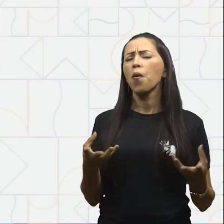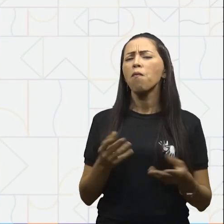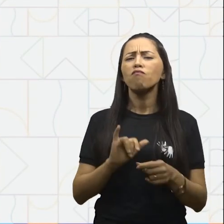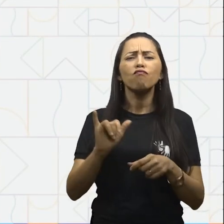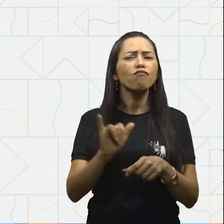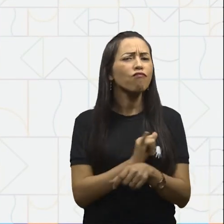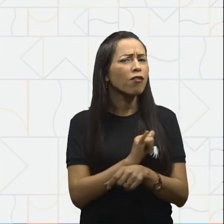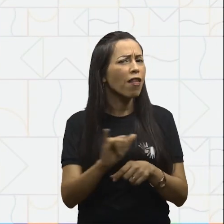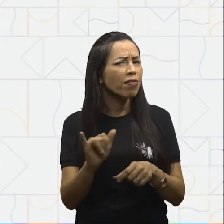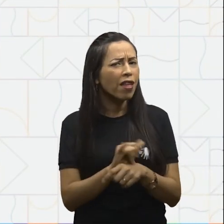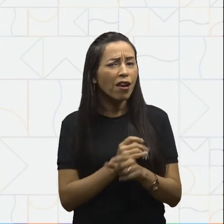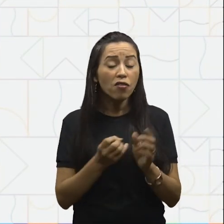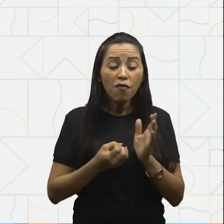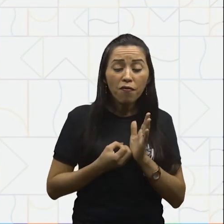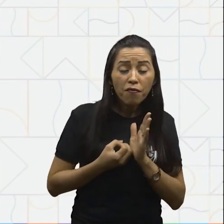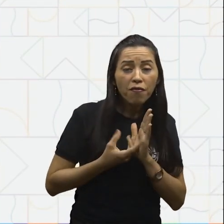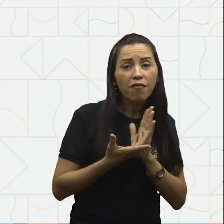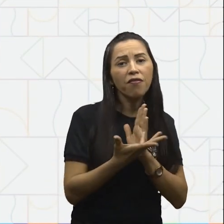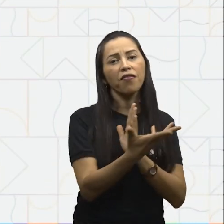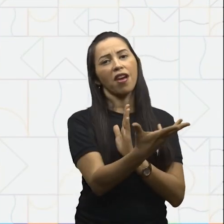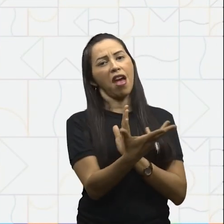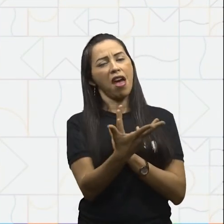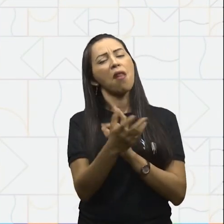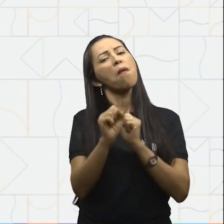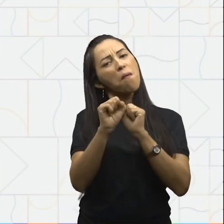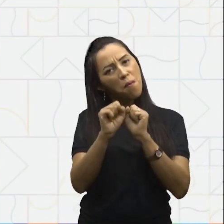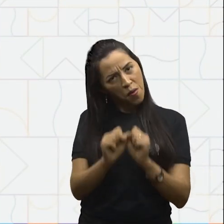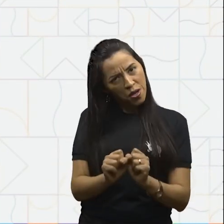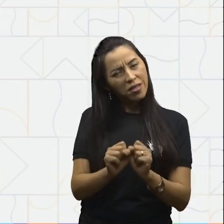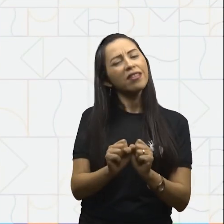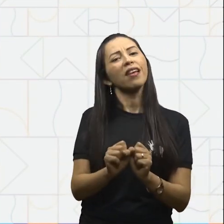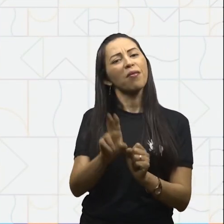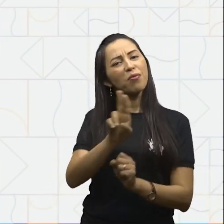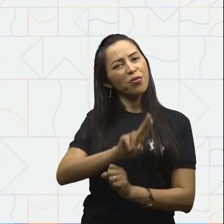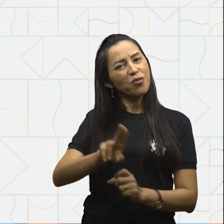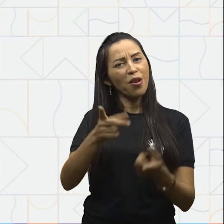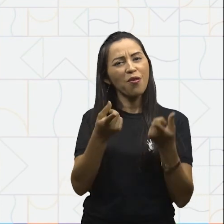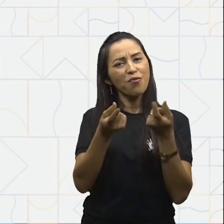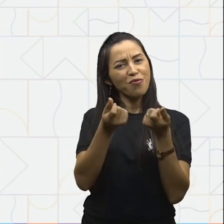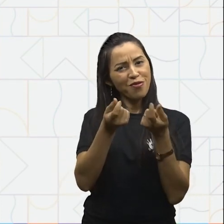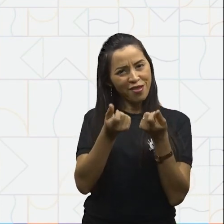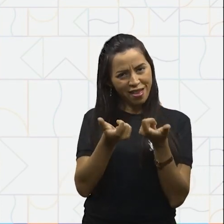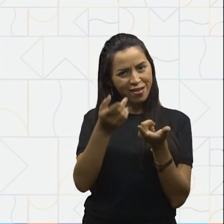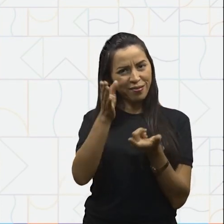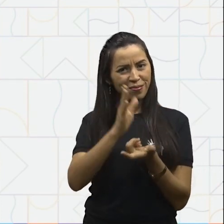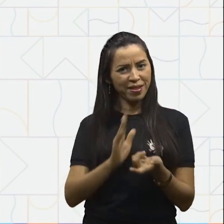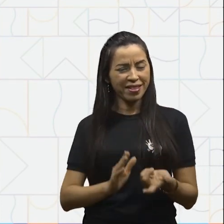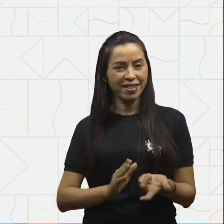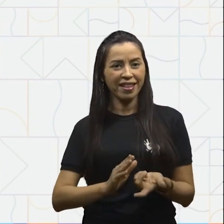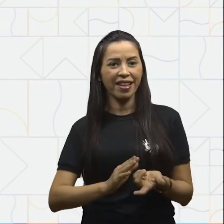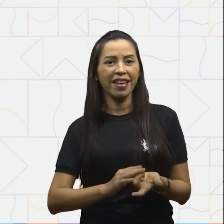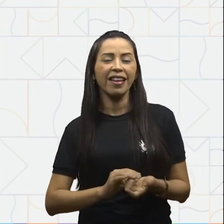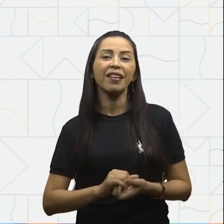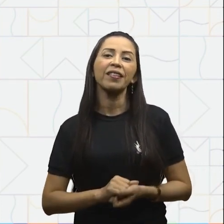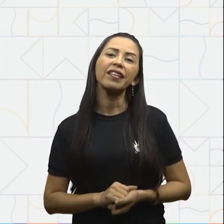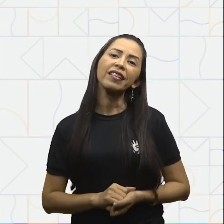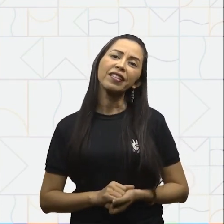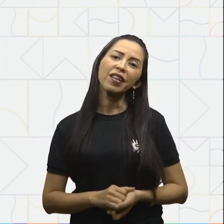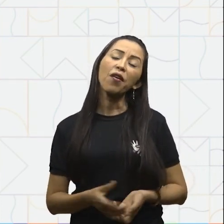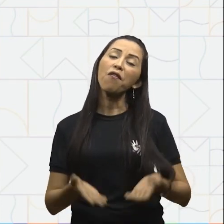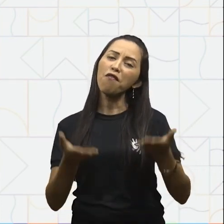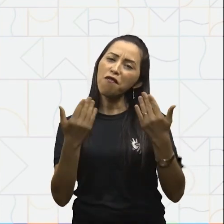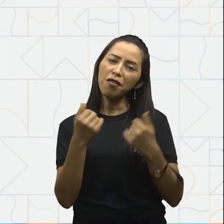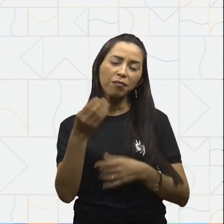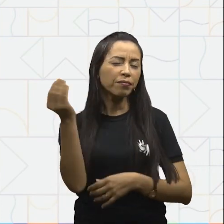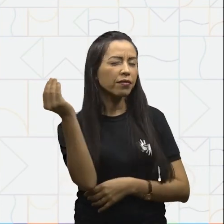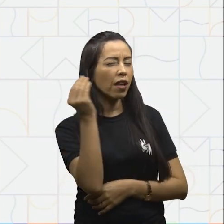possibilidades podemos fazer com um único valor monetário? Querido aluno, vamos